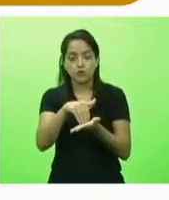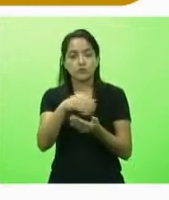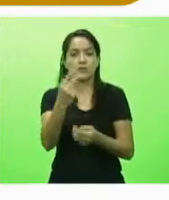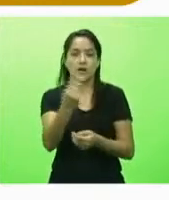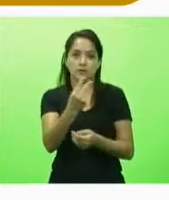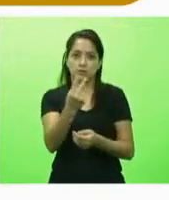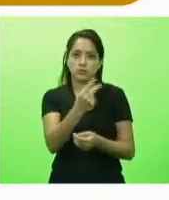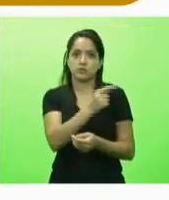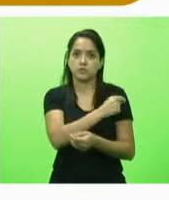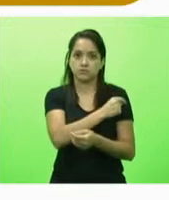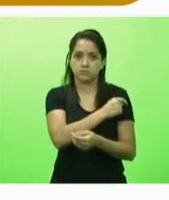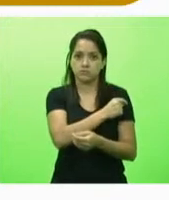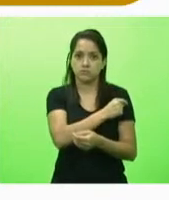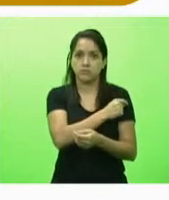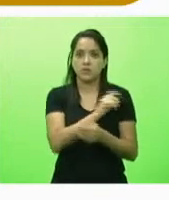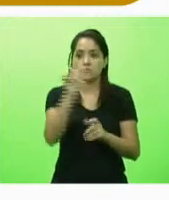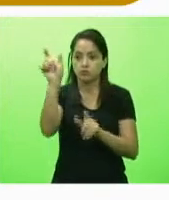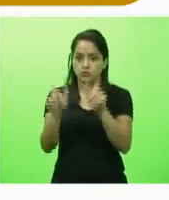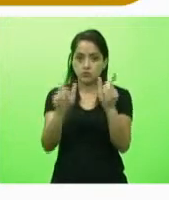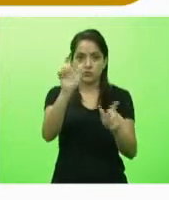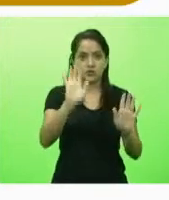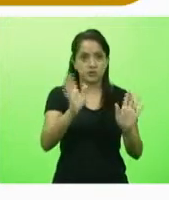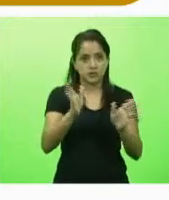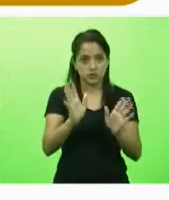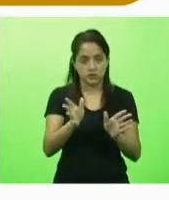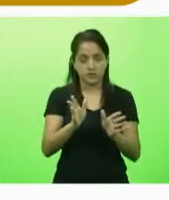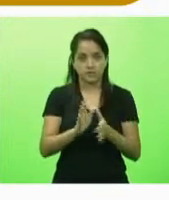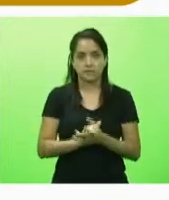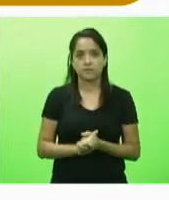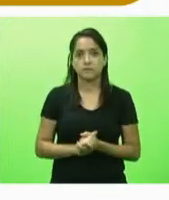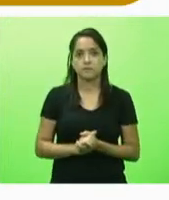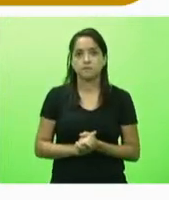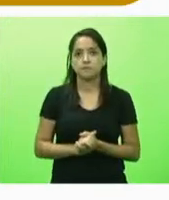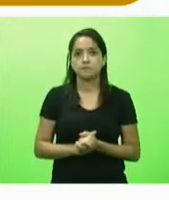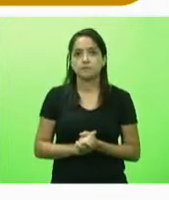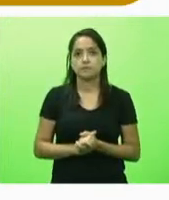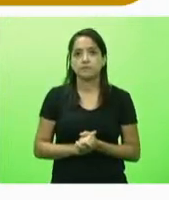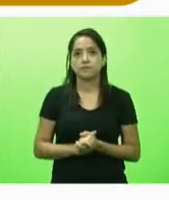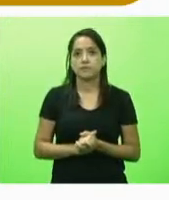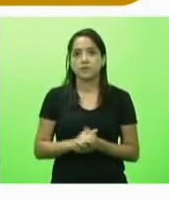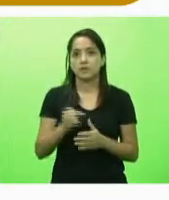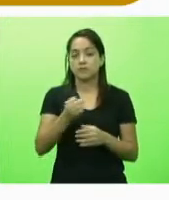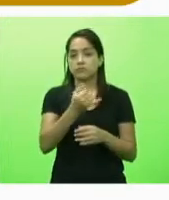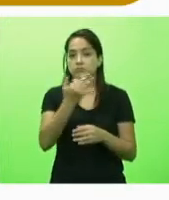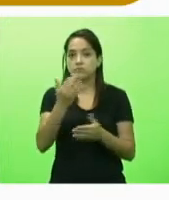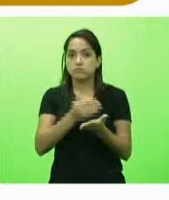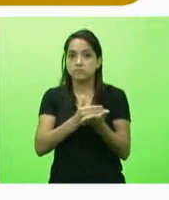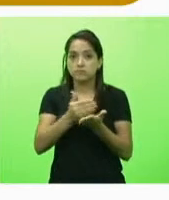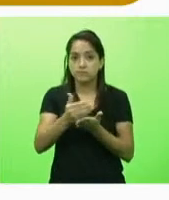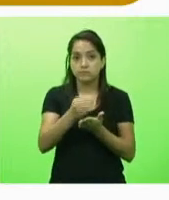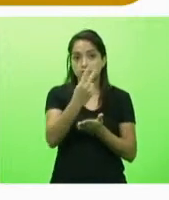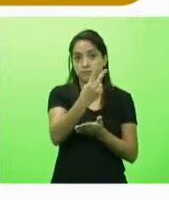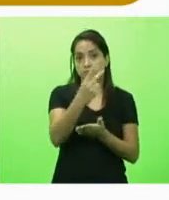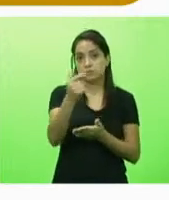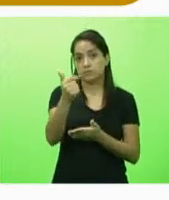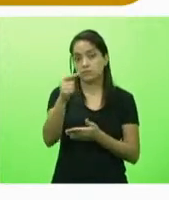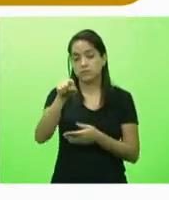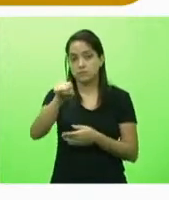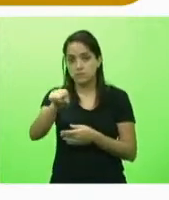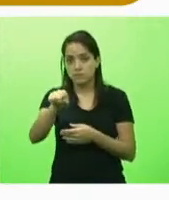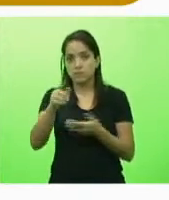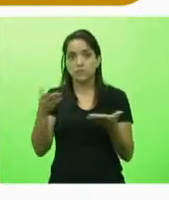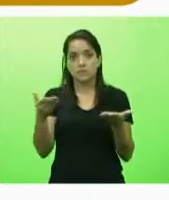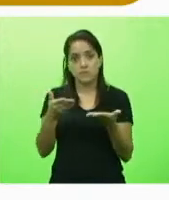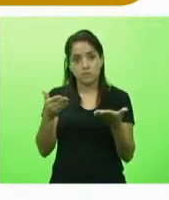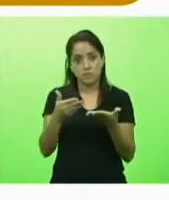dos primeiros vacinados em 18 de janeiro então o quantitativo de doses iniciais chegou em 212 mil e agora